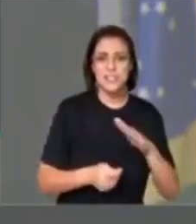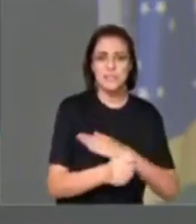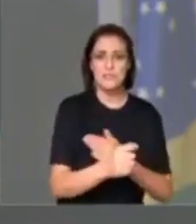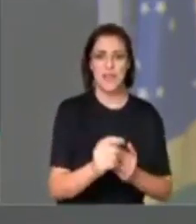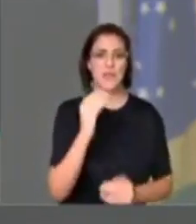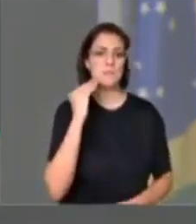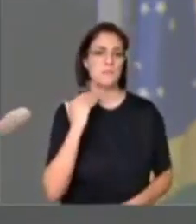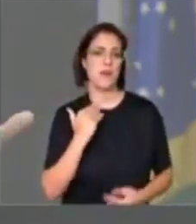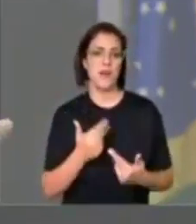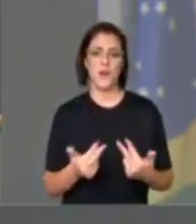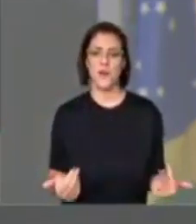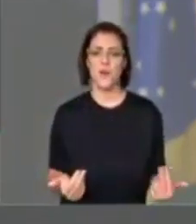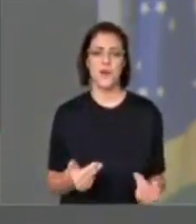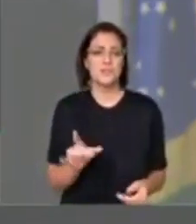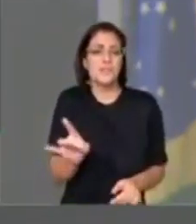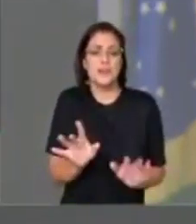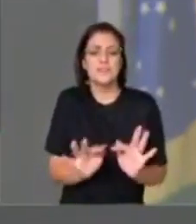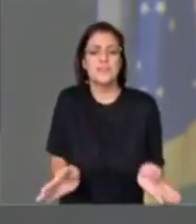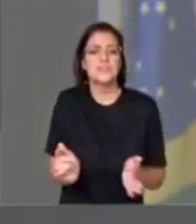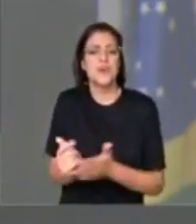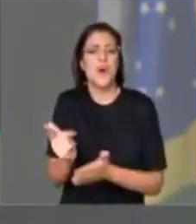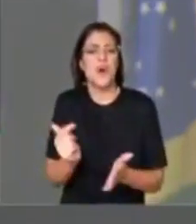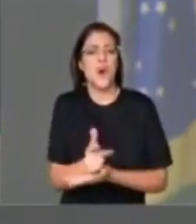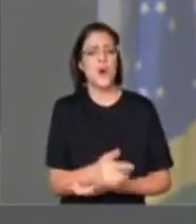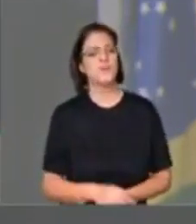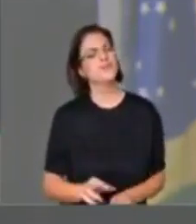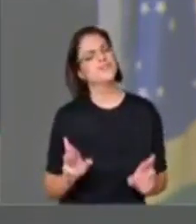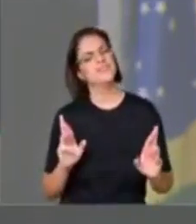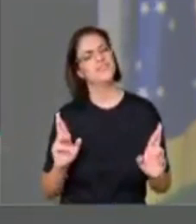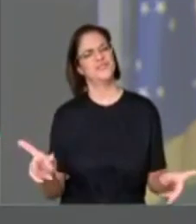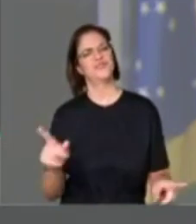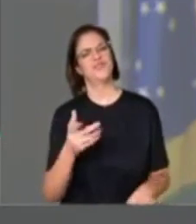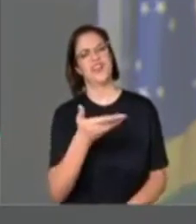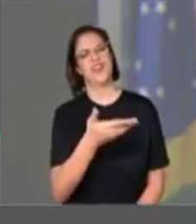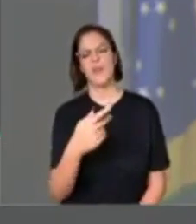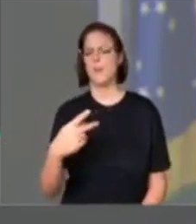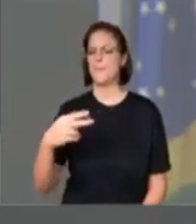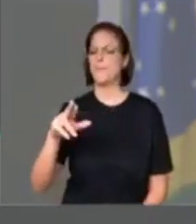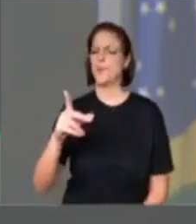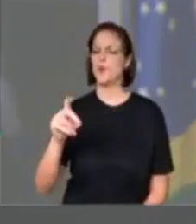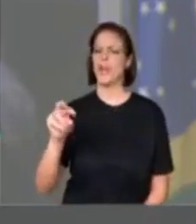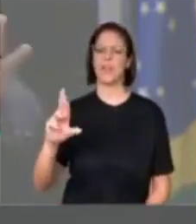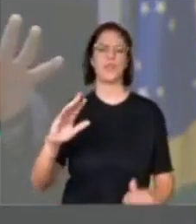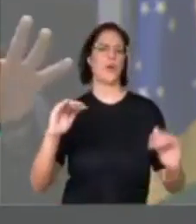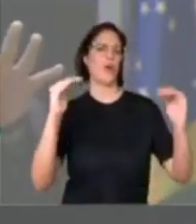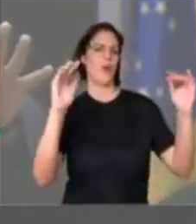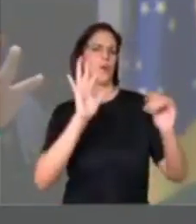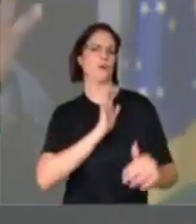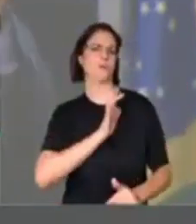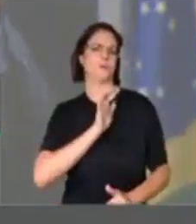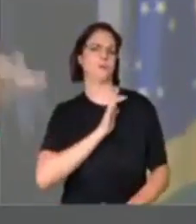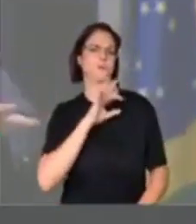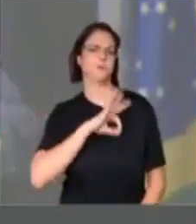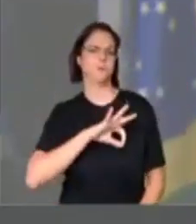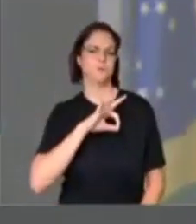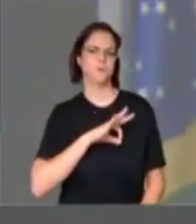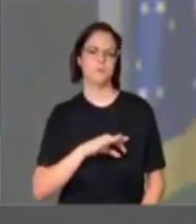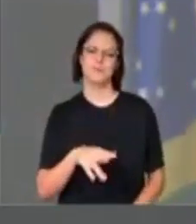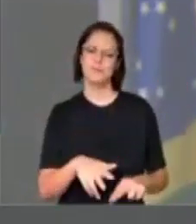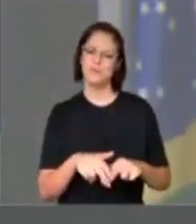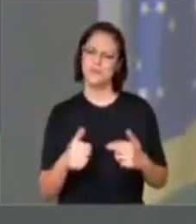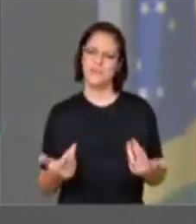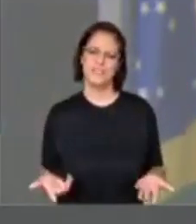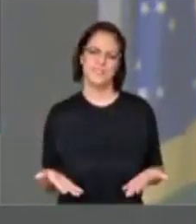qualquer outra coisa que não seja o consumo, diferente dos procuradores. Ou seja, antes de qualquer coisa, não é